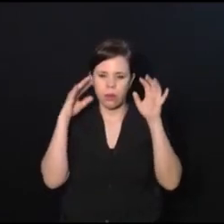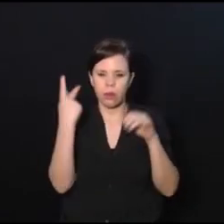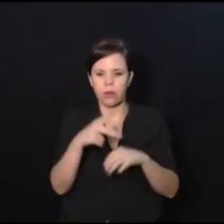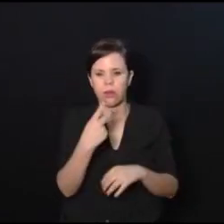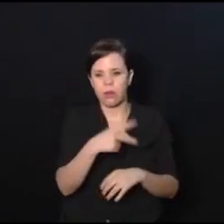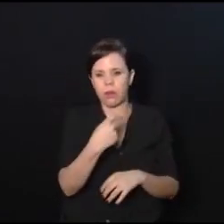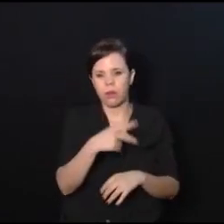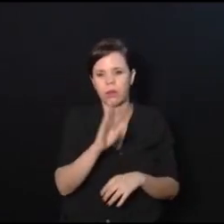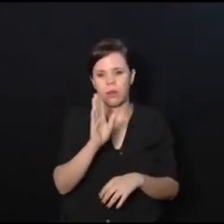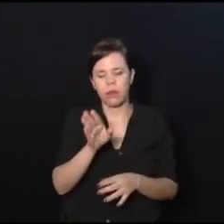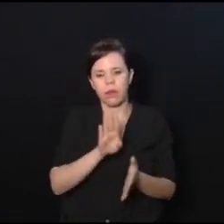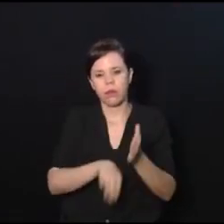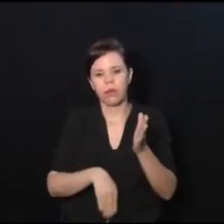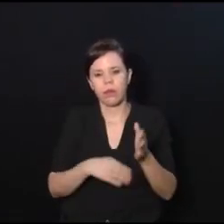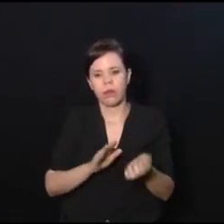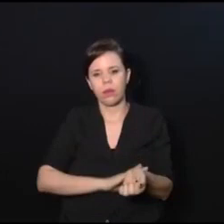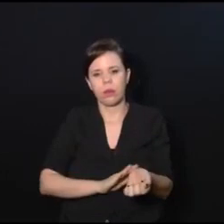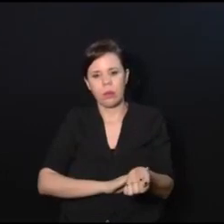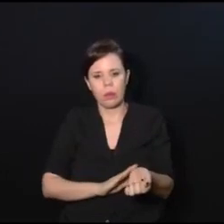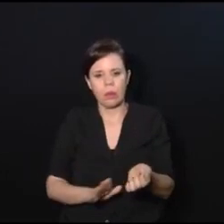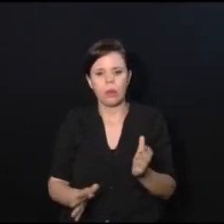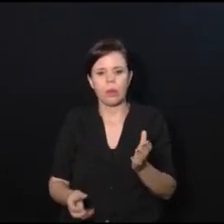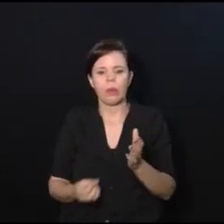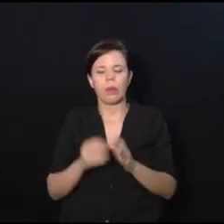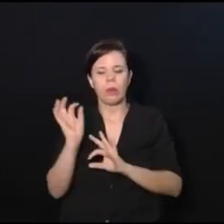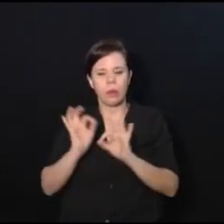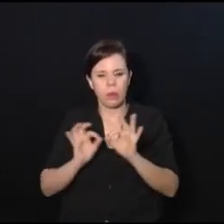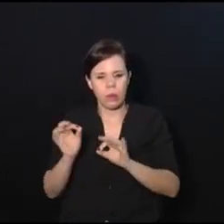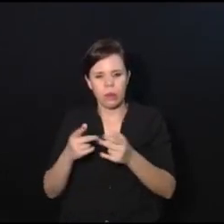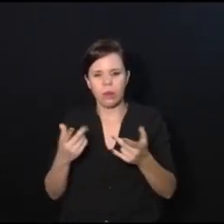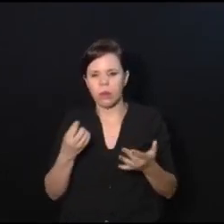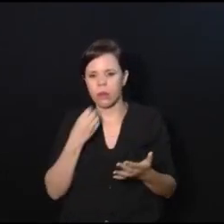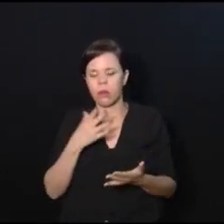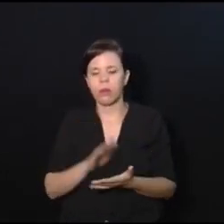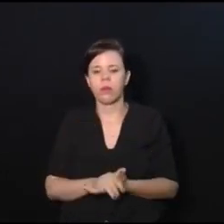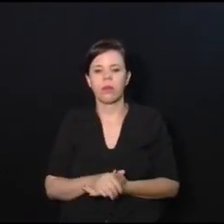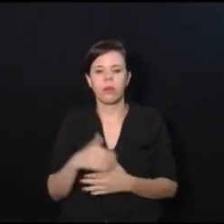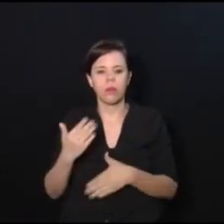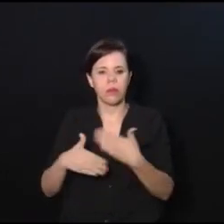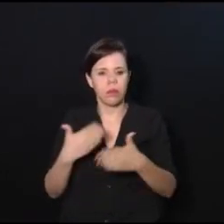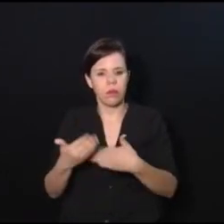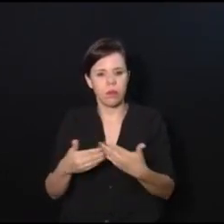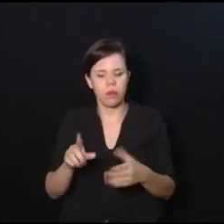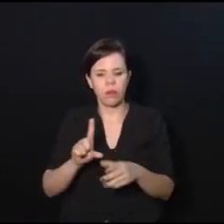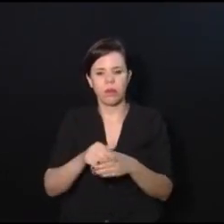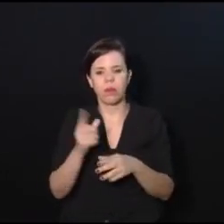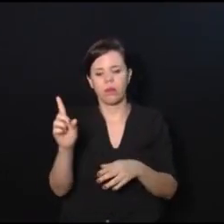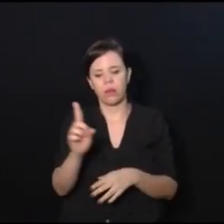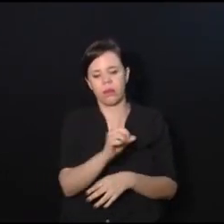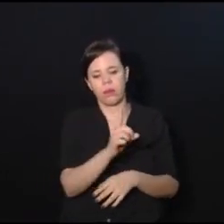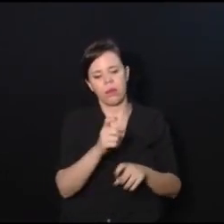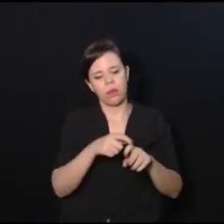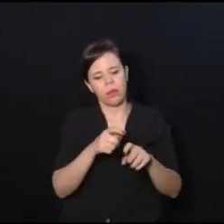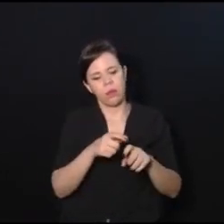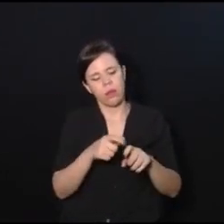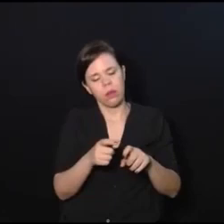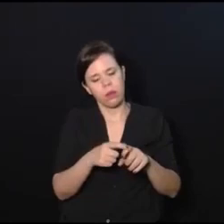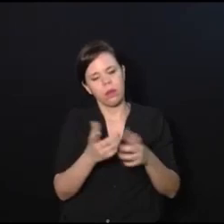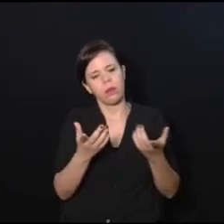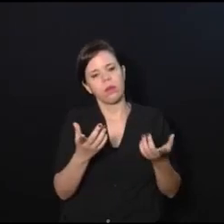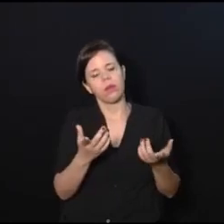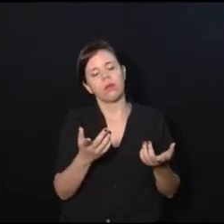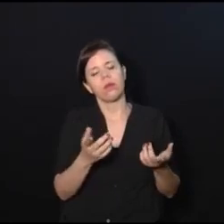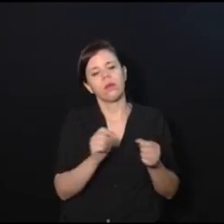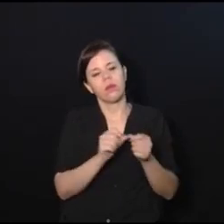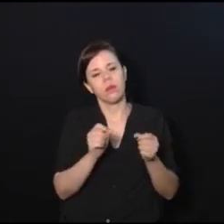ir já tirando ela da situação, planejando coisas boas e tal, e depois entrou o anestesista, e depois, quando